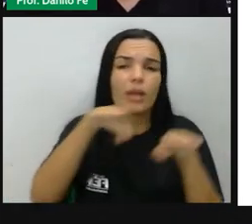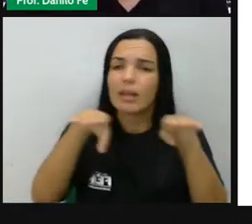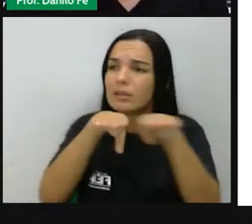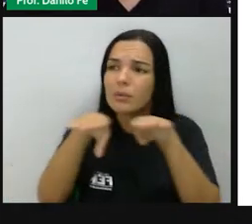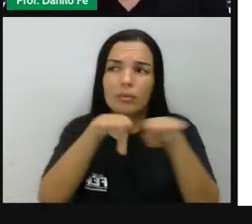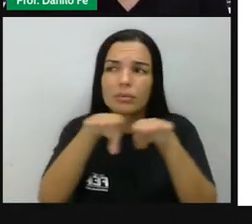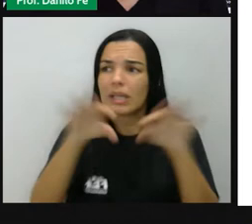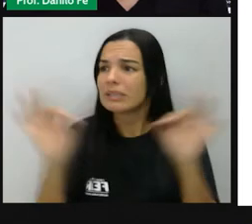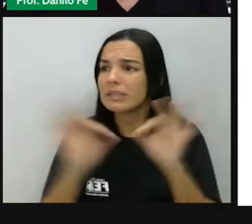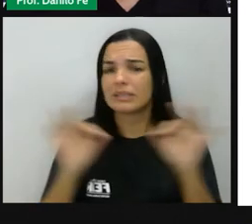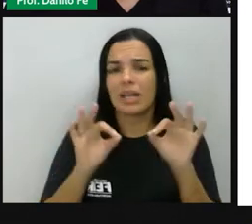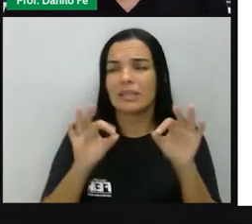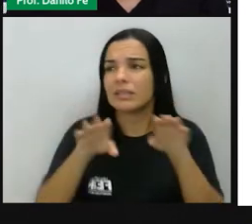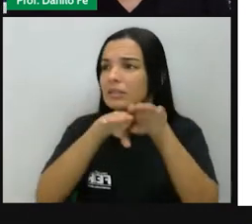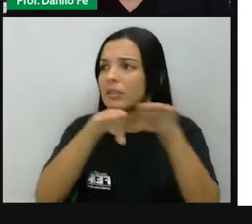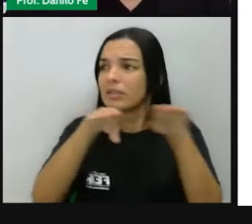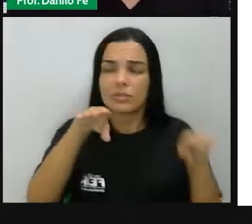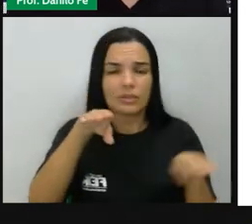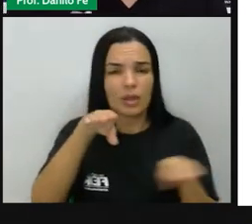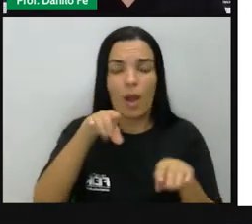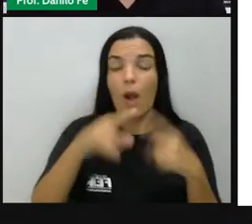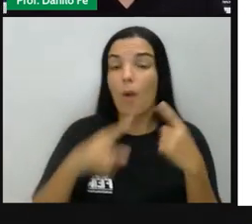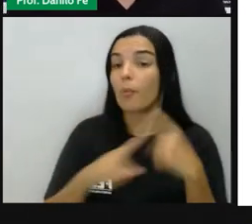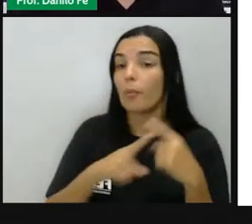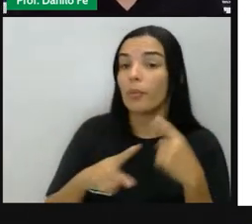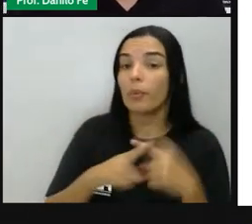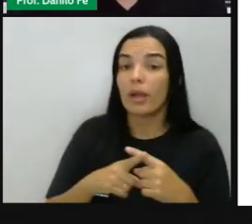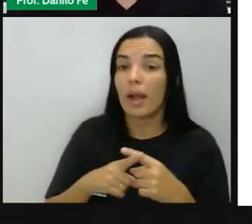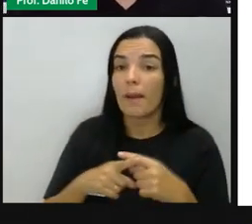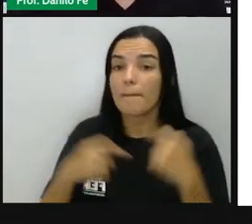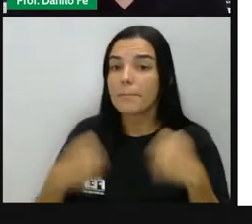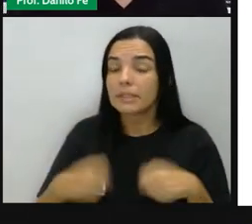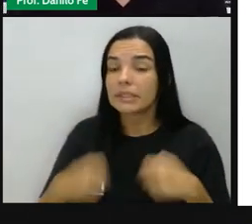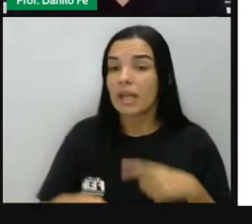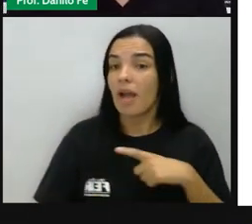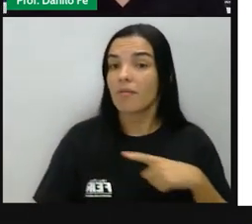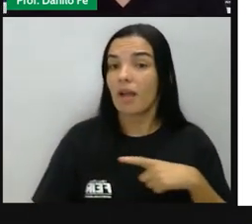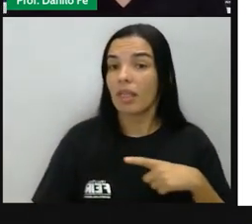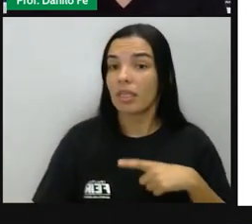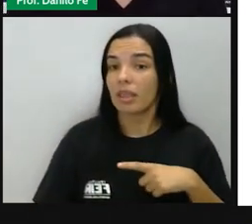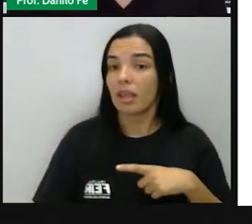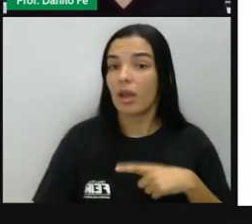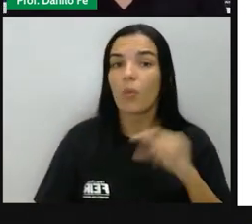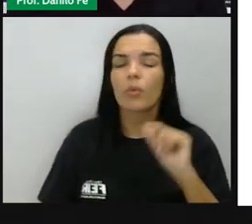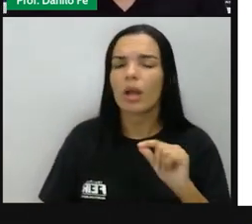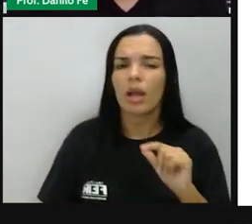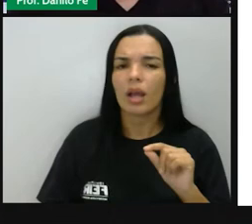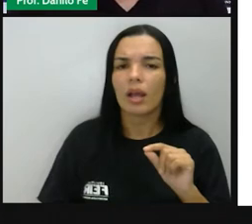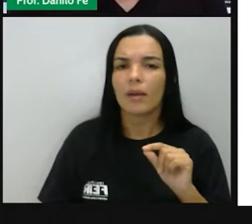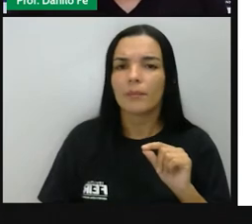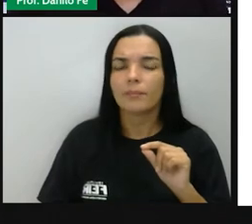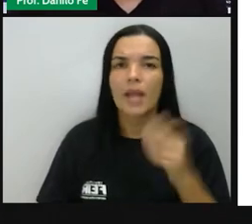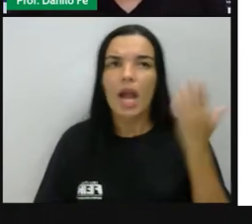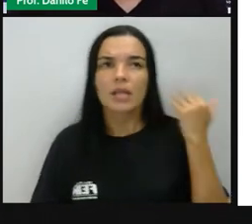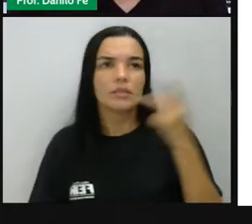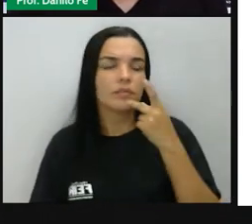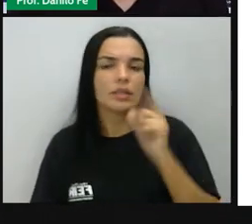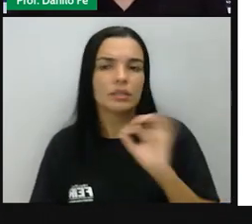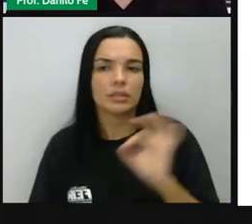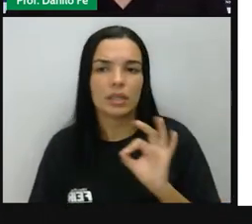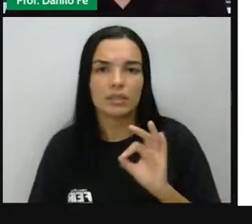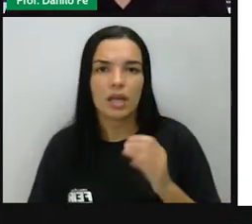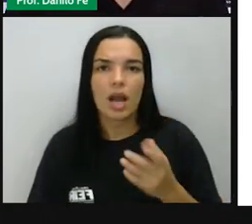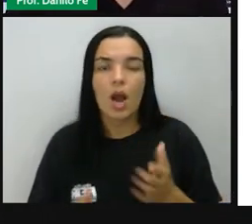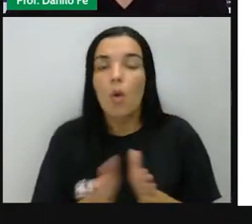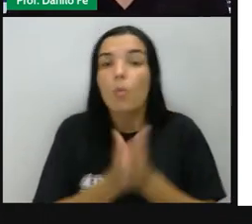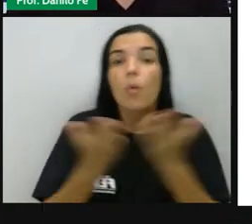pressão, que uma hora ia estourar. Porque também tinha um elemento que eu não falei antes. O que acontecia? Qual era o outro contexto disso tudo?